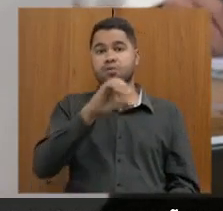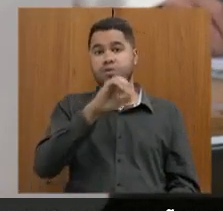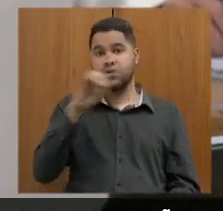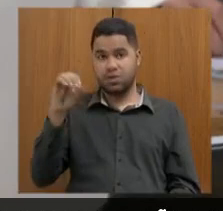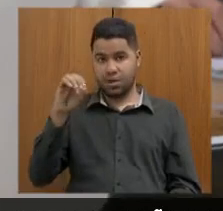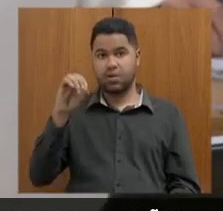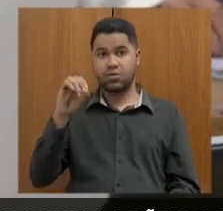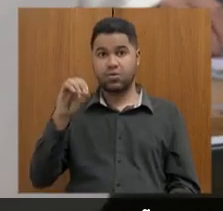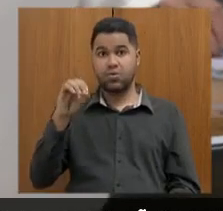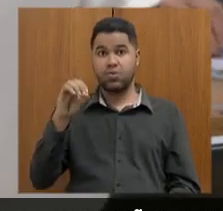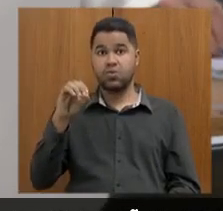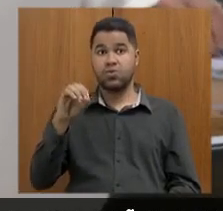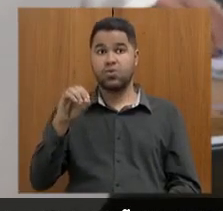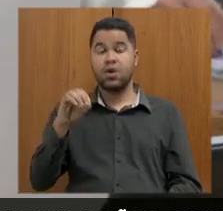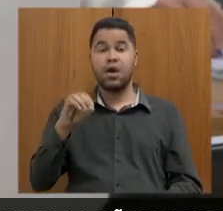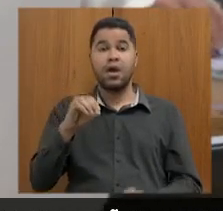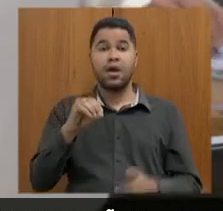efetivos.